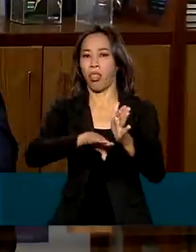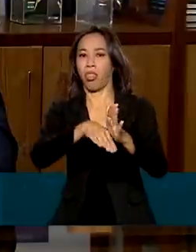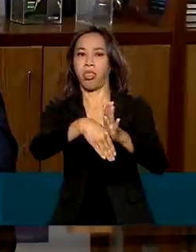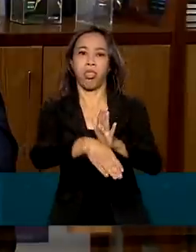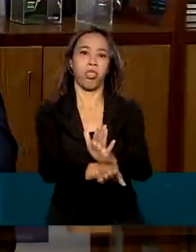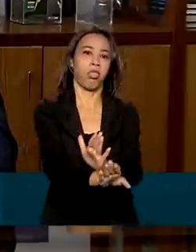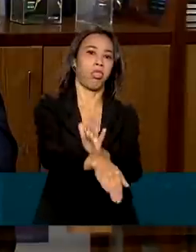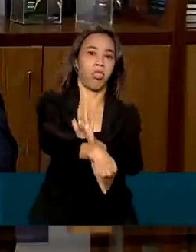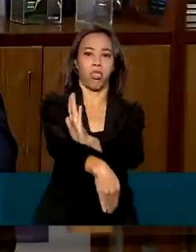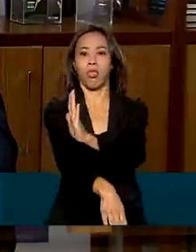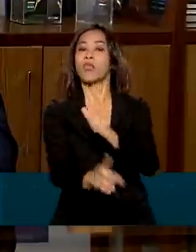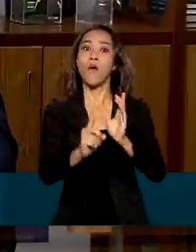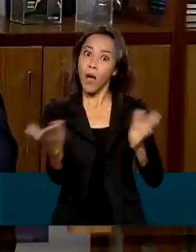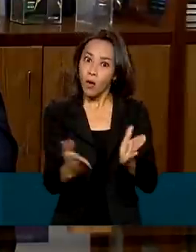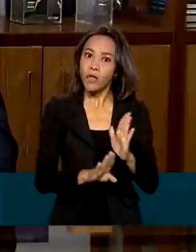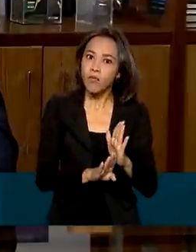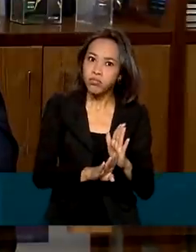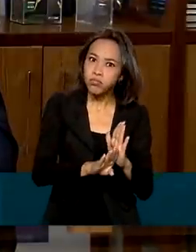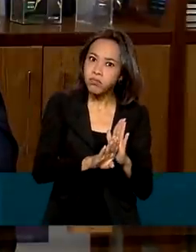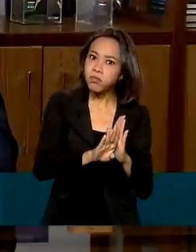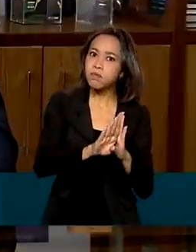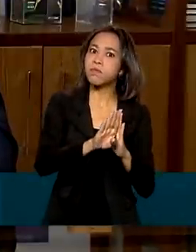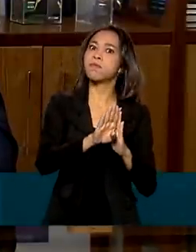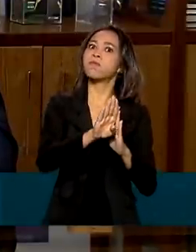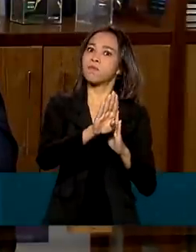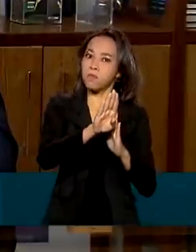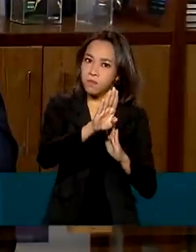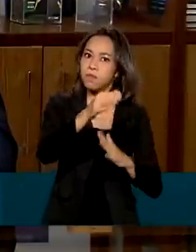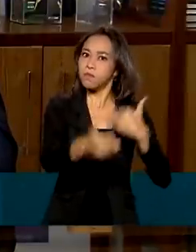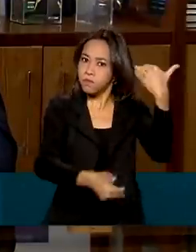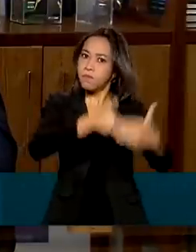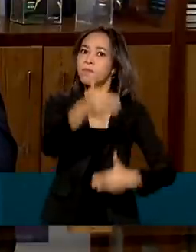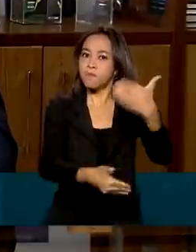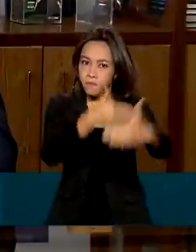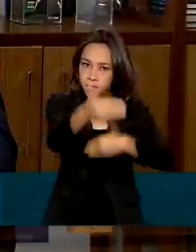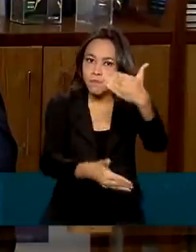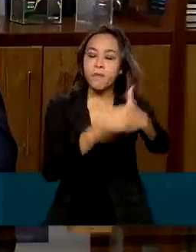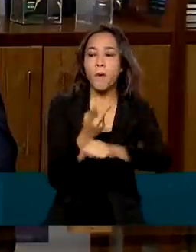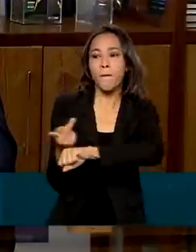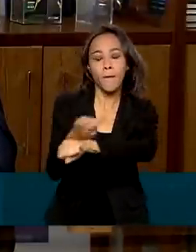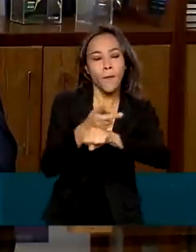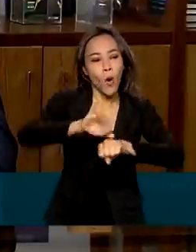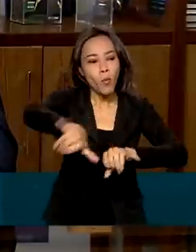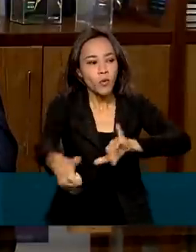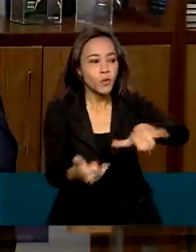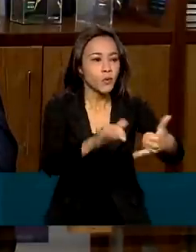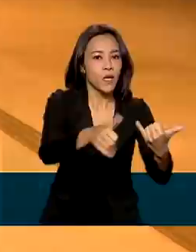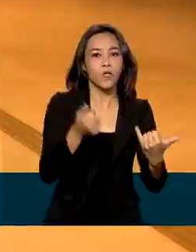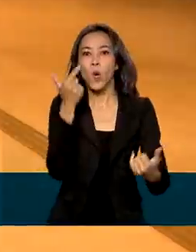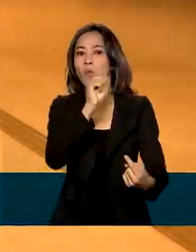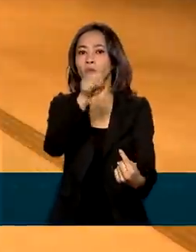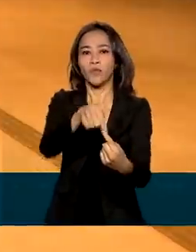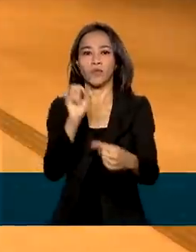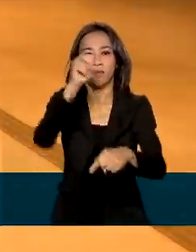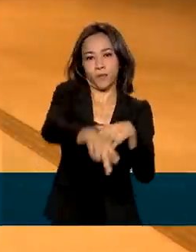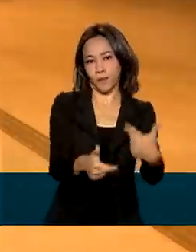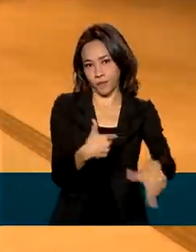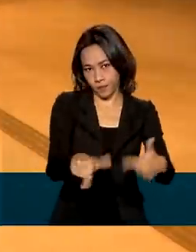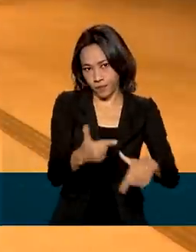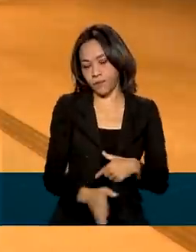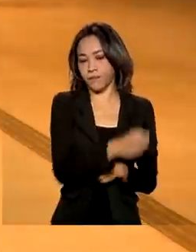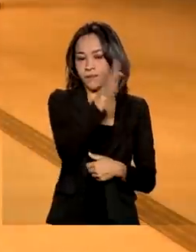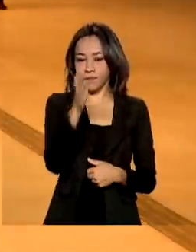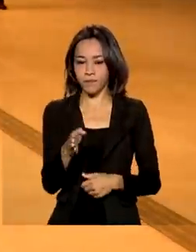está numa trajetória de crescimento, uma trajetória de buscar oportunidades para gerar emprego. O principal